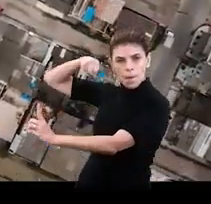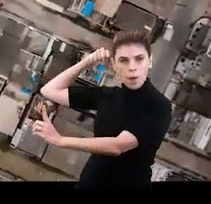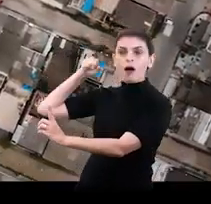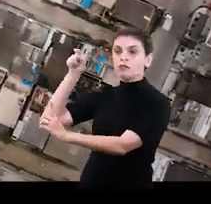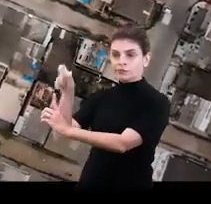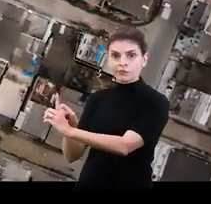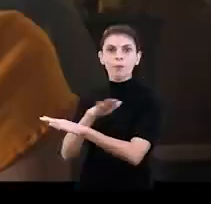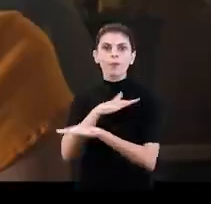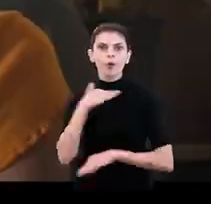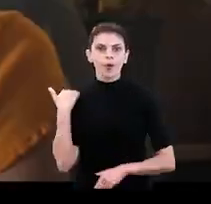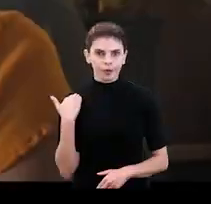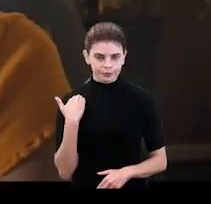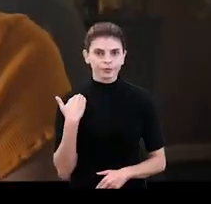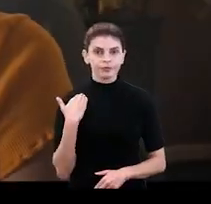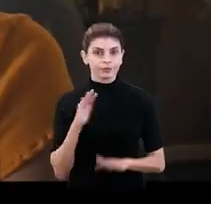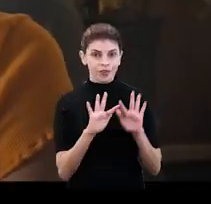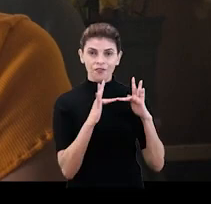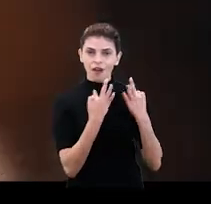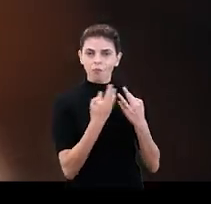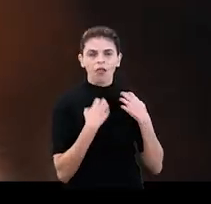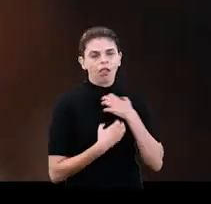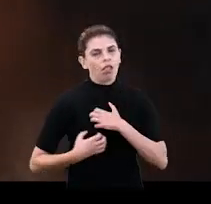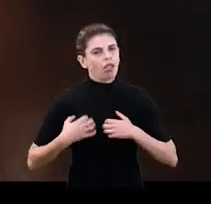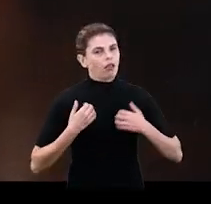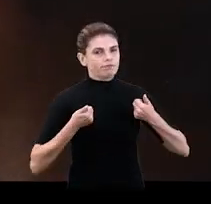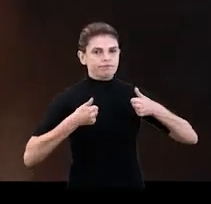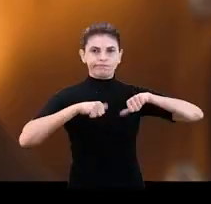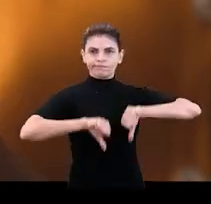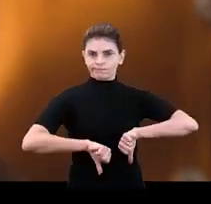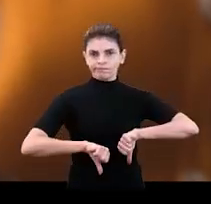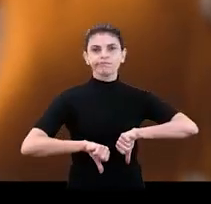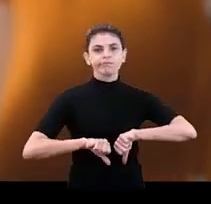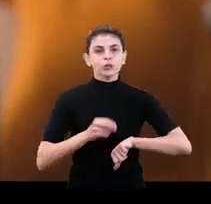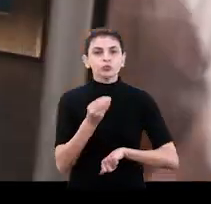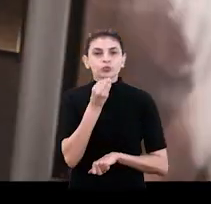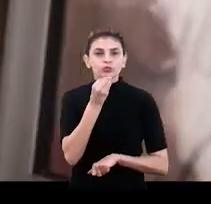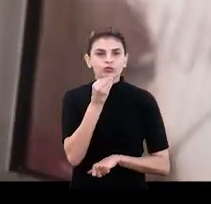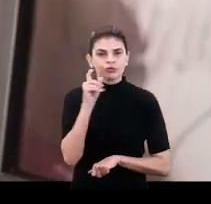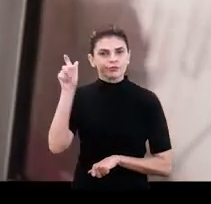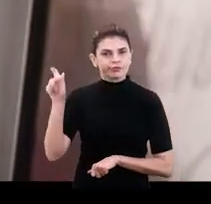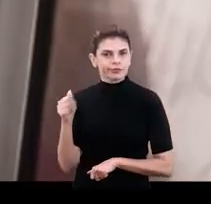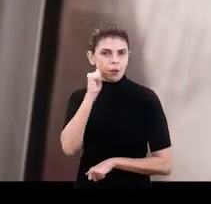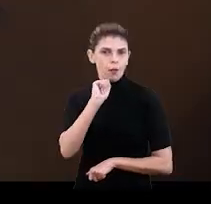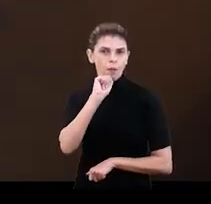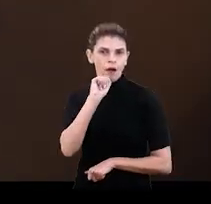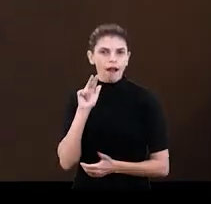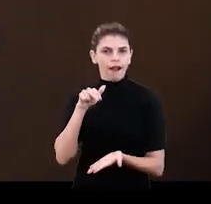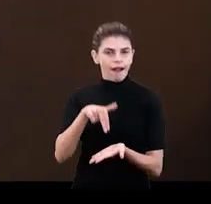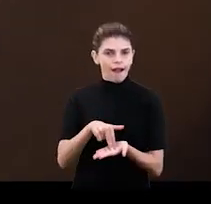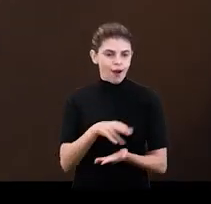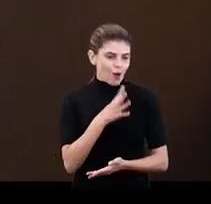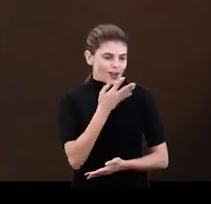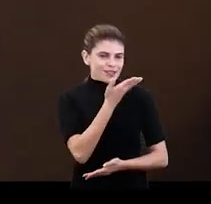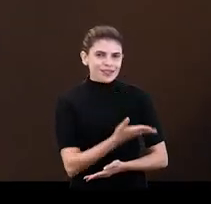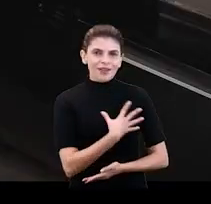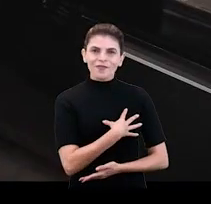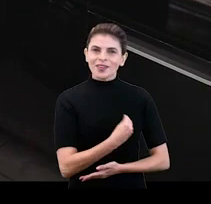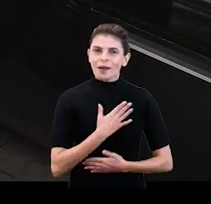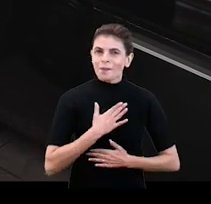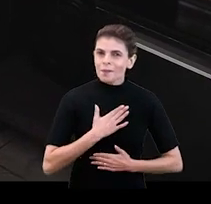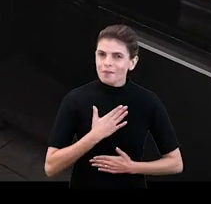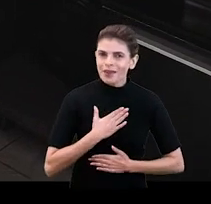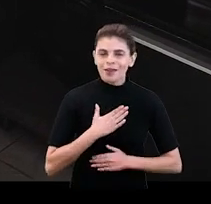foi espancada até a morte. A minha família foi destruída. Ela deveria estar aqui, ter conhecido a minha filha.